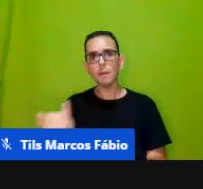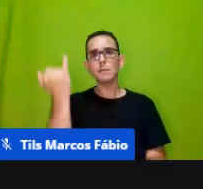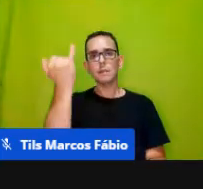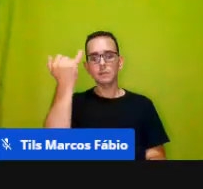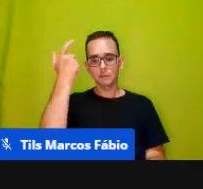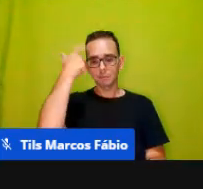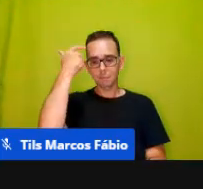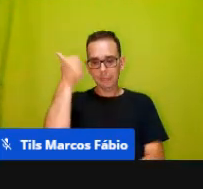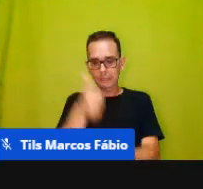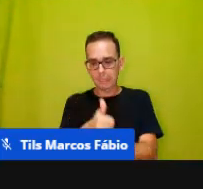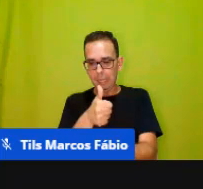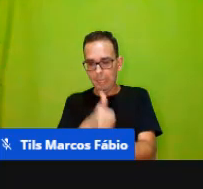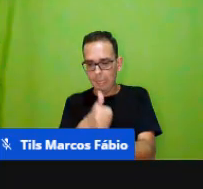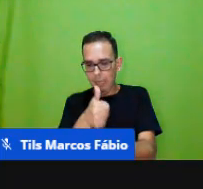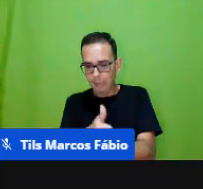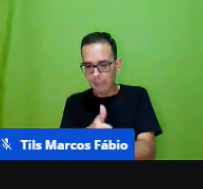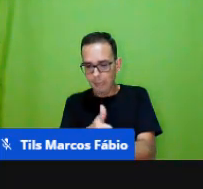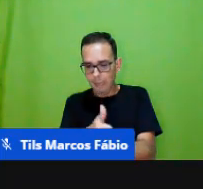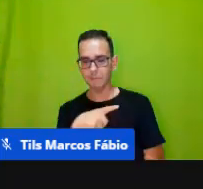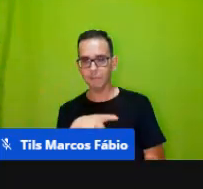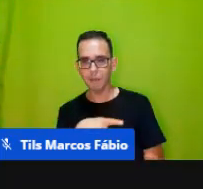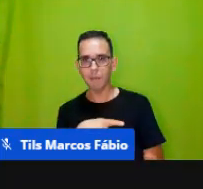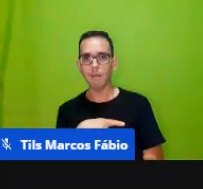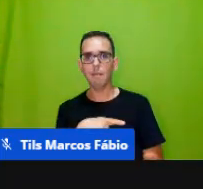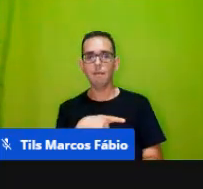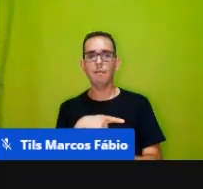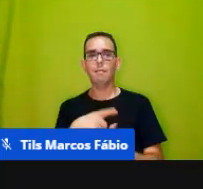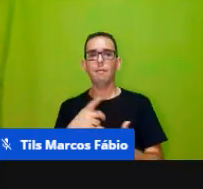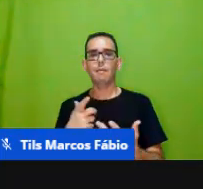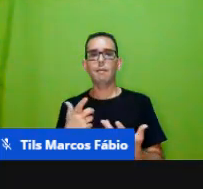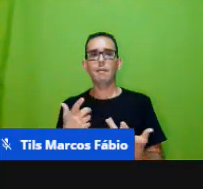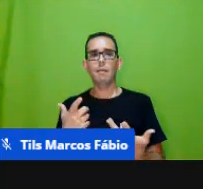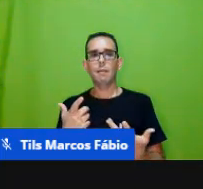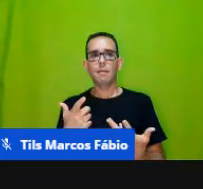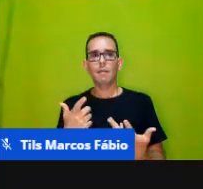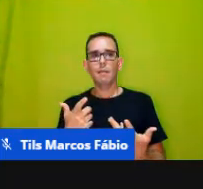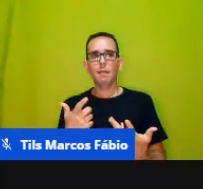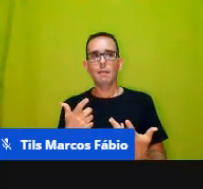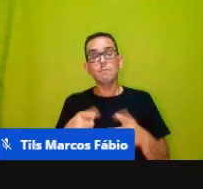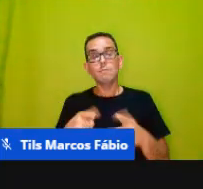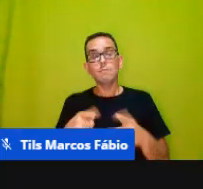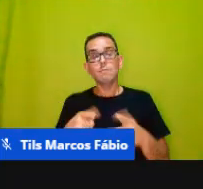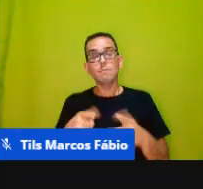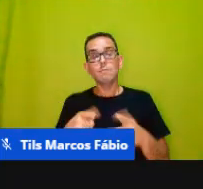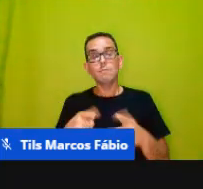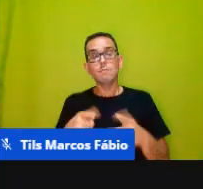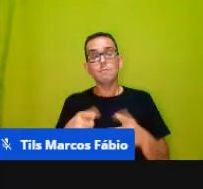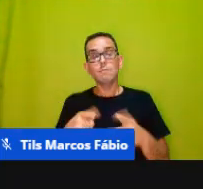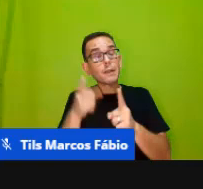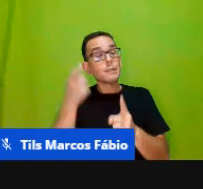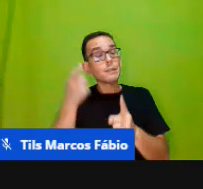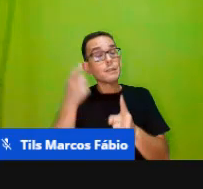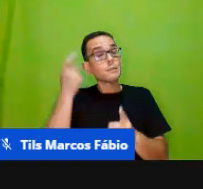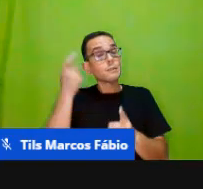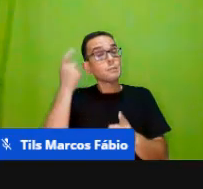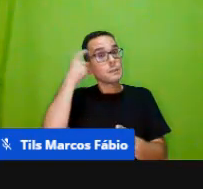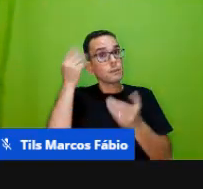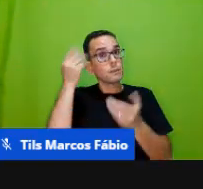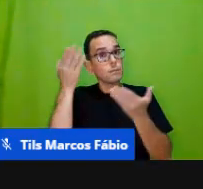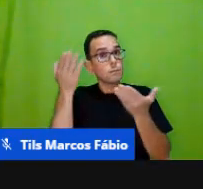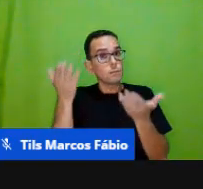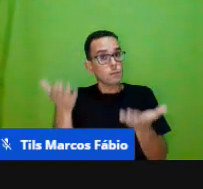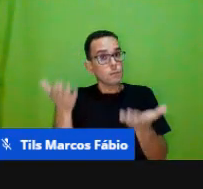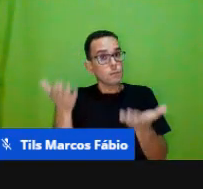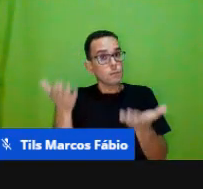na riqueza dessa figura né etc mas já pensando nisso né outras formações outras reflexões